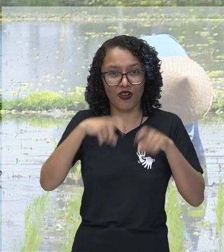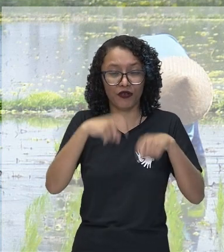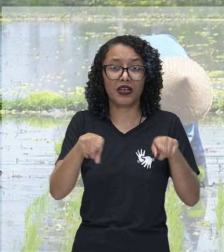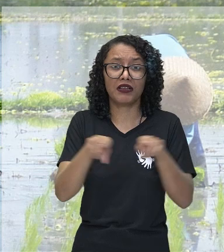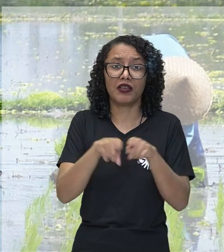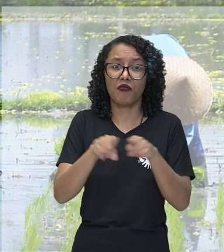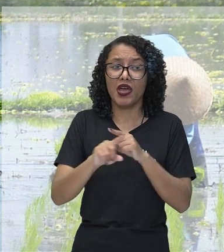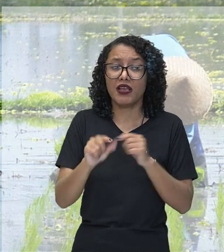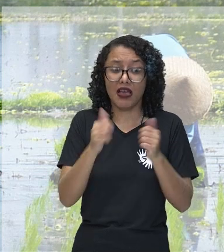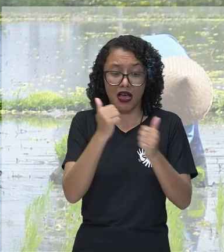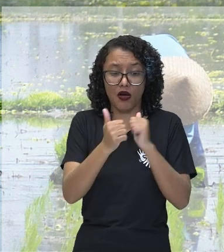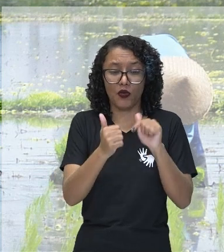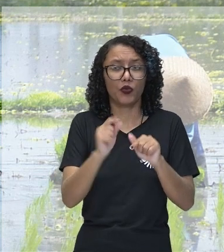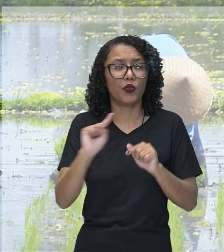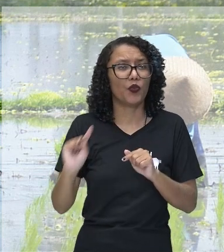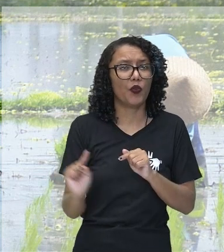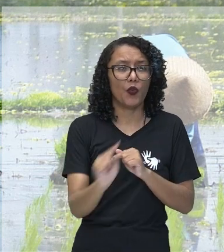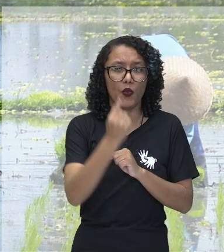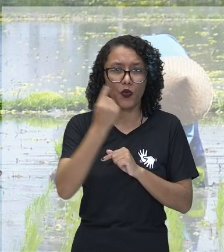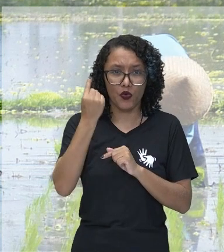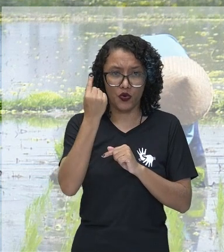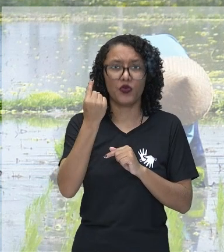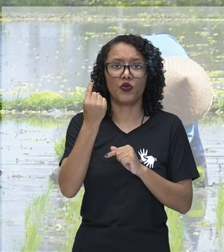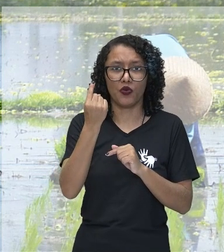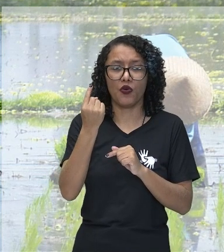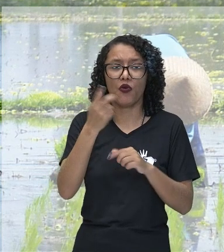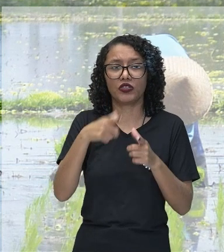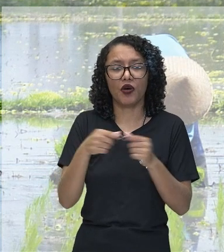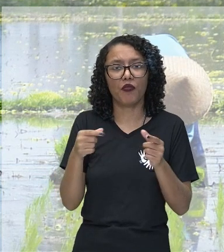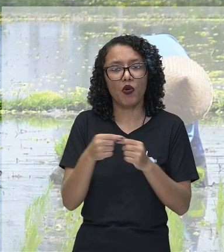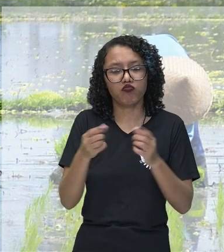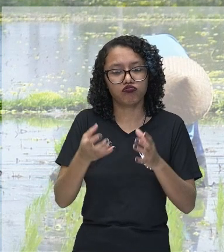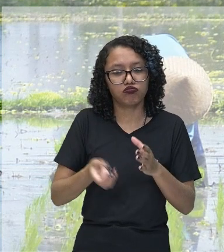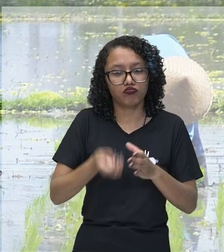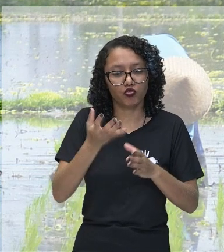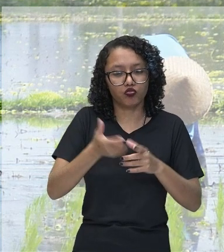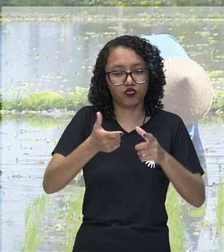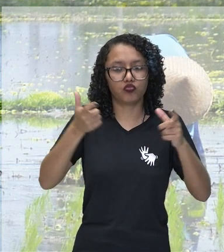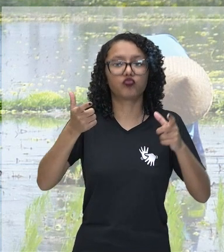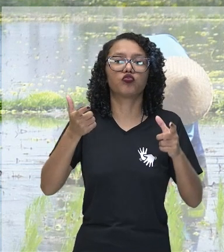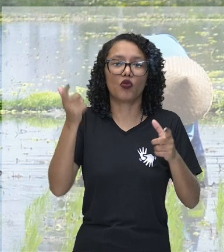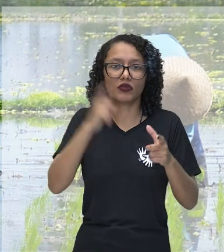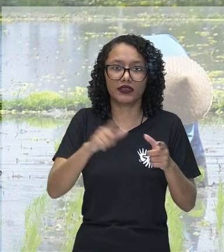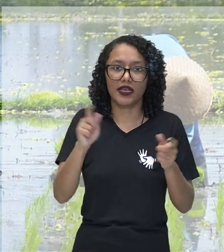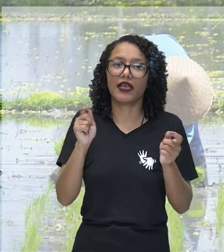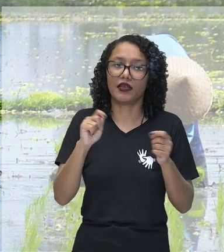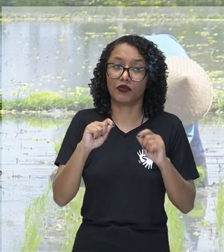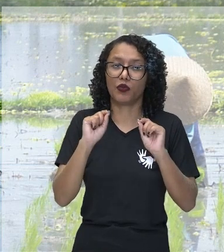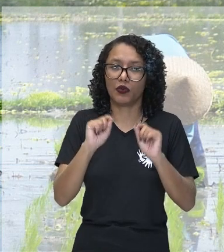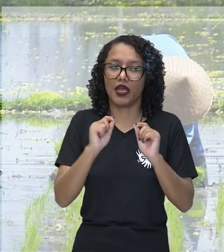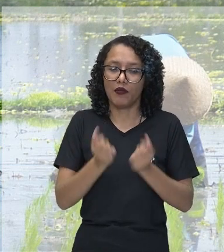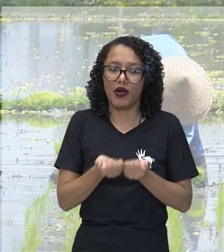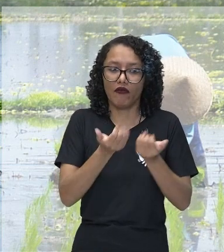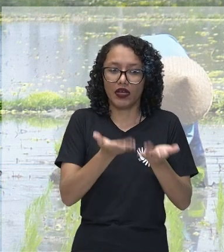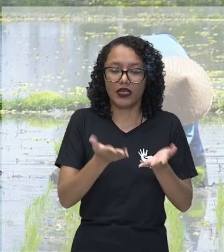agrícola que o Japão consegue produzir para a sua demanda, ok?